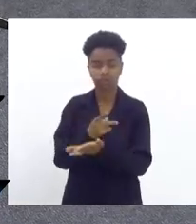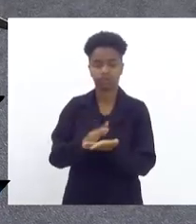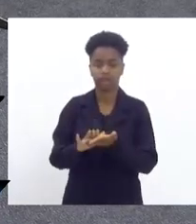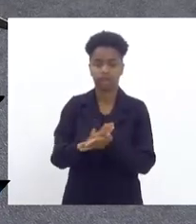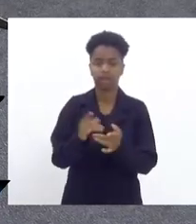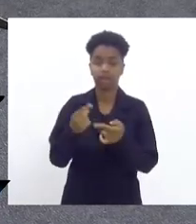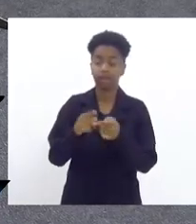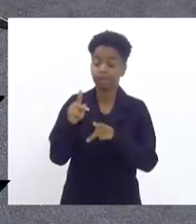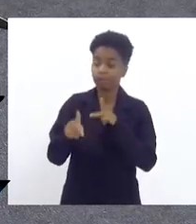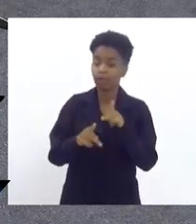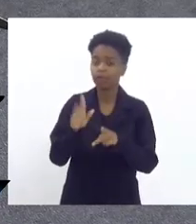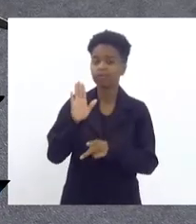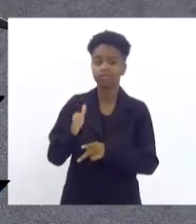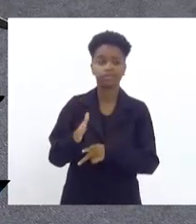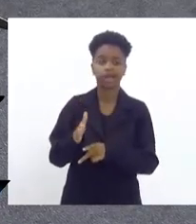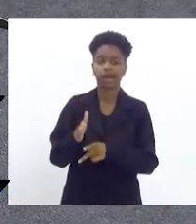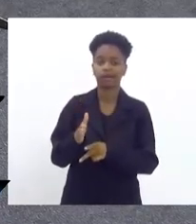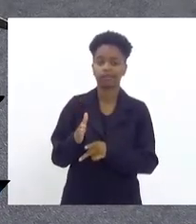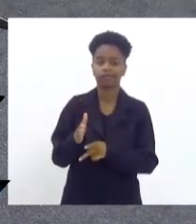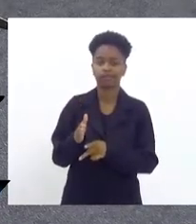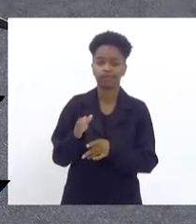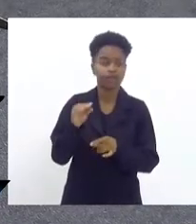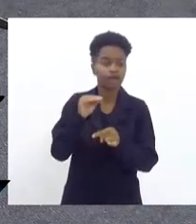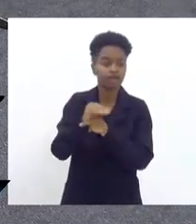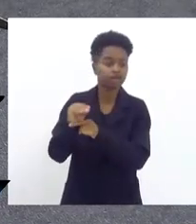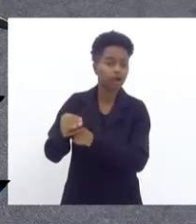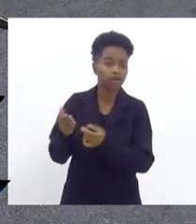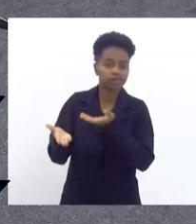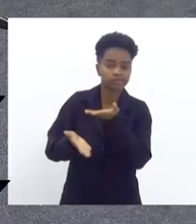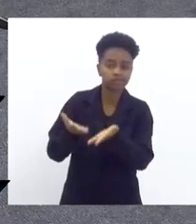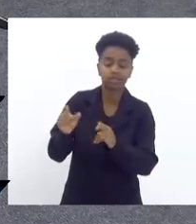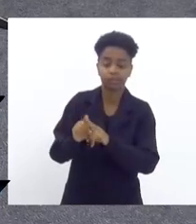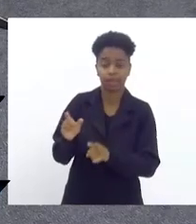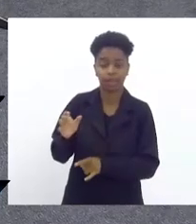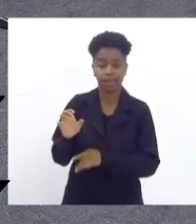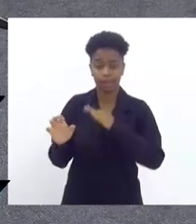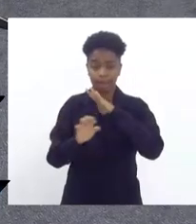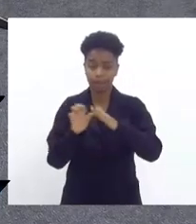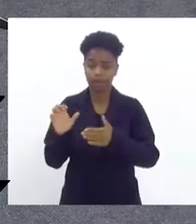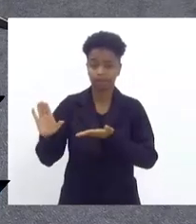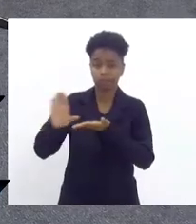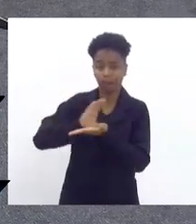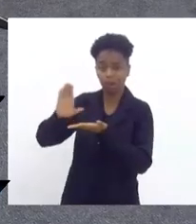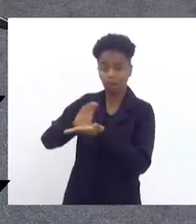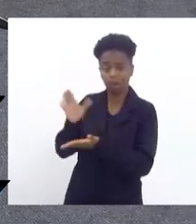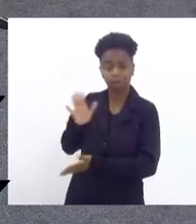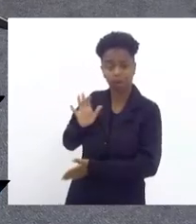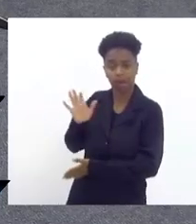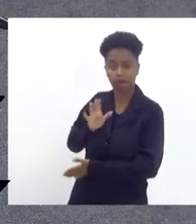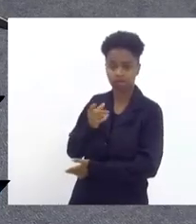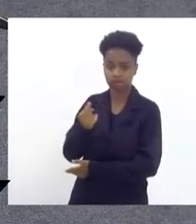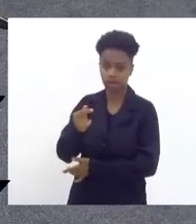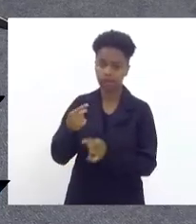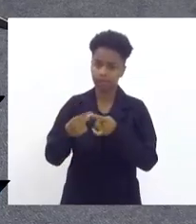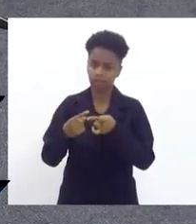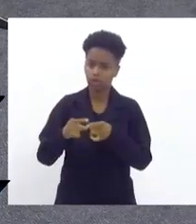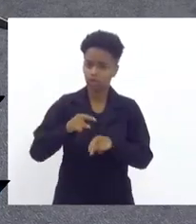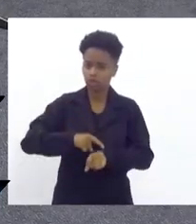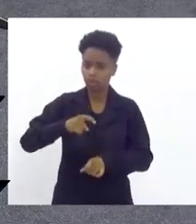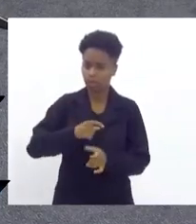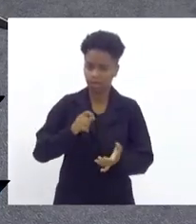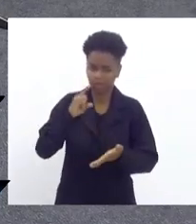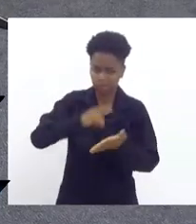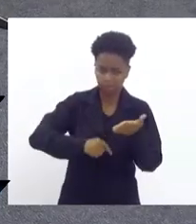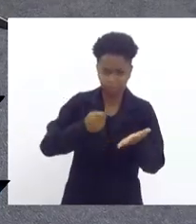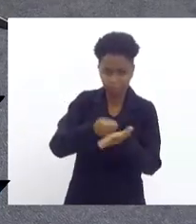população cada vez mais desassistida e essa empresa cada vez ficando mais rica quer dizer na hora de cobrar também eles são sensacionais estão